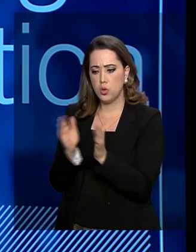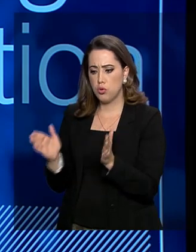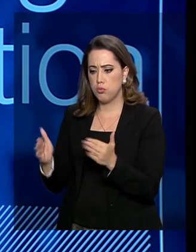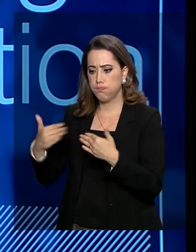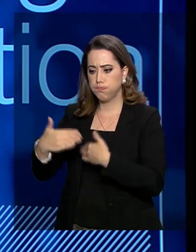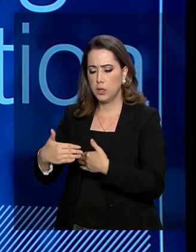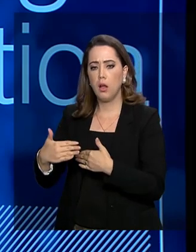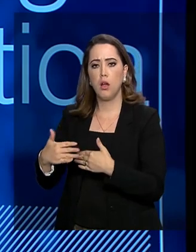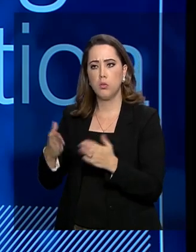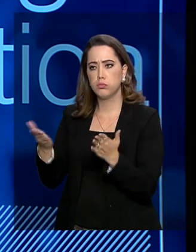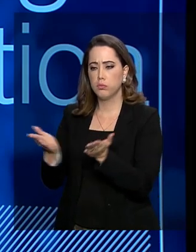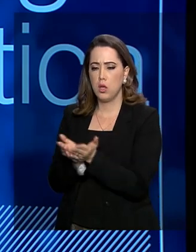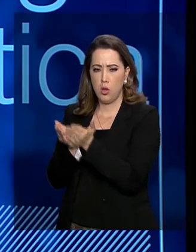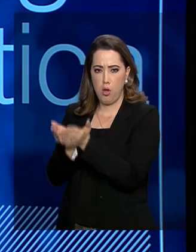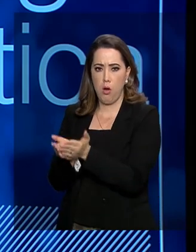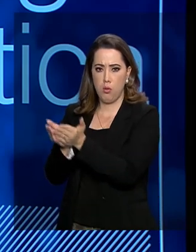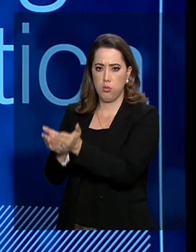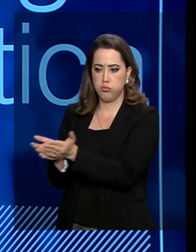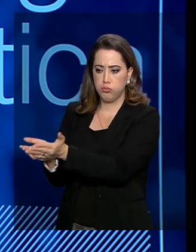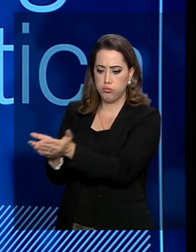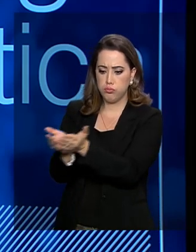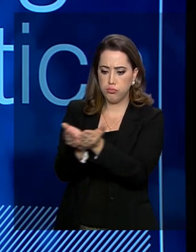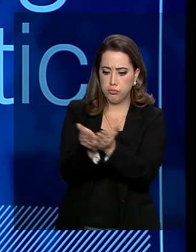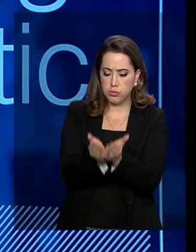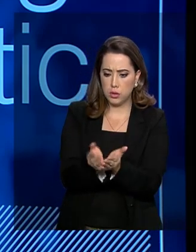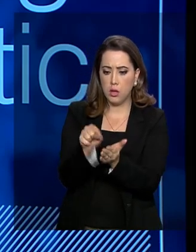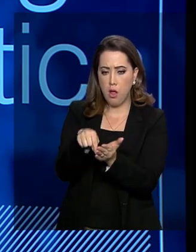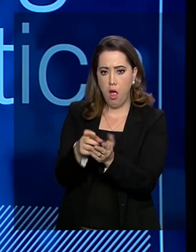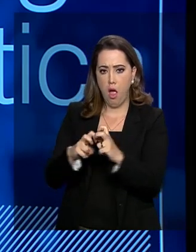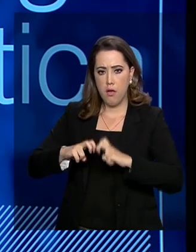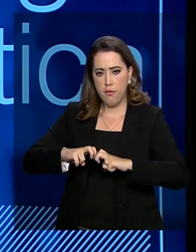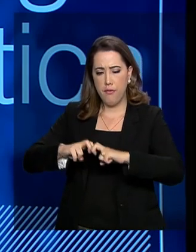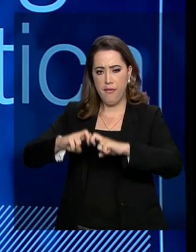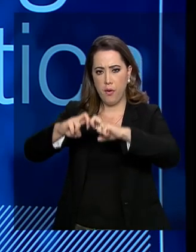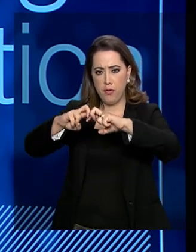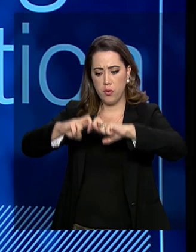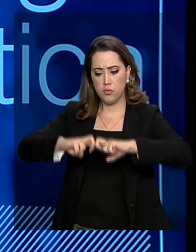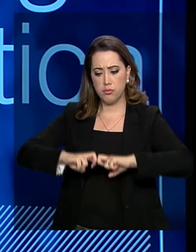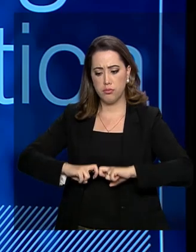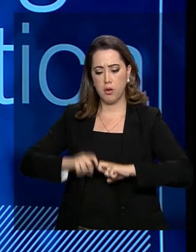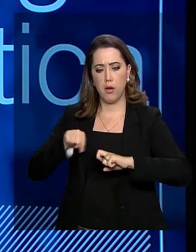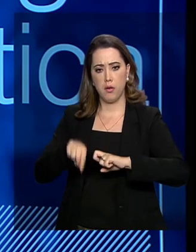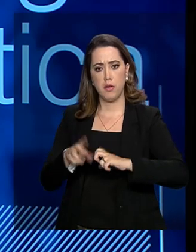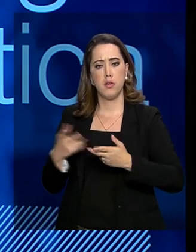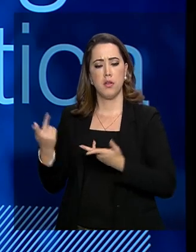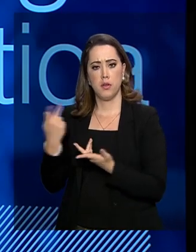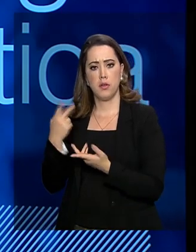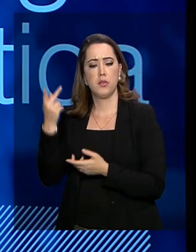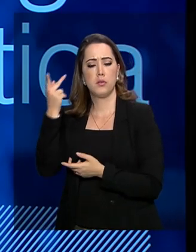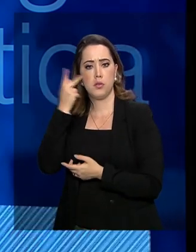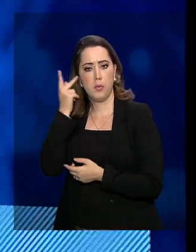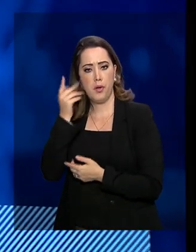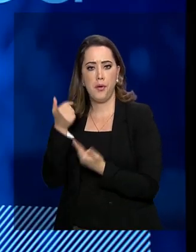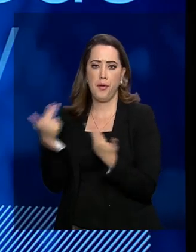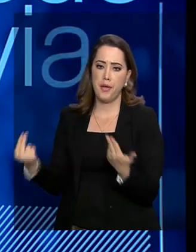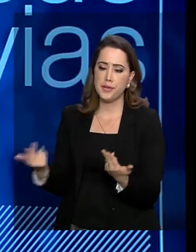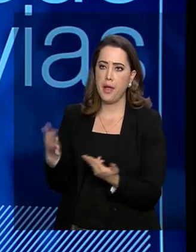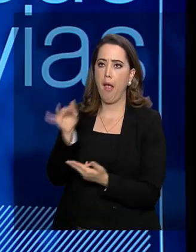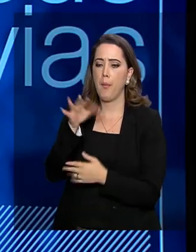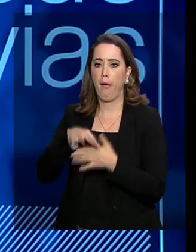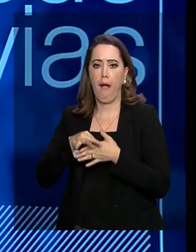portos. Então, eu estou falando em Anapos, o Porto Nacional do Tocantins, subirmos com cargas containerizadas, ou carga frigorificada, subir com